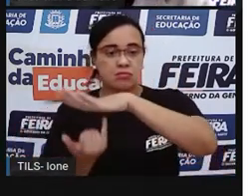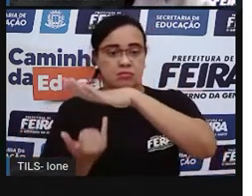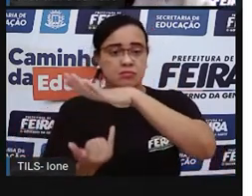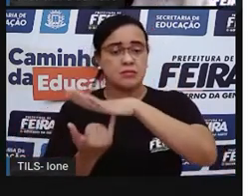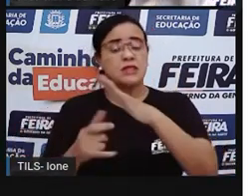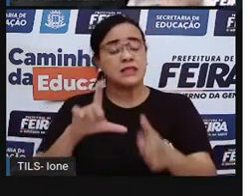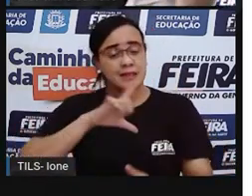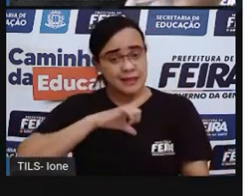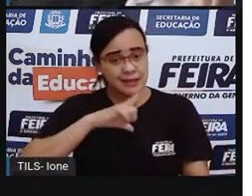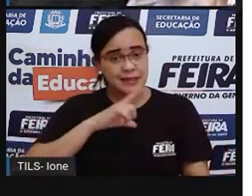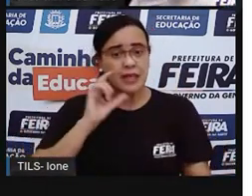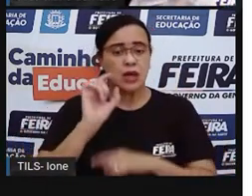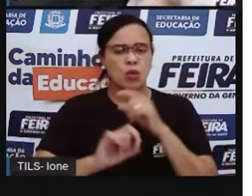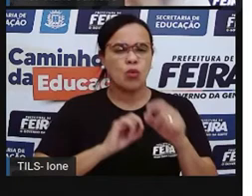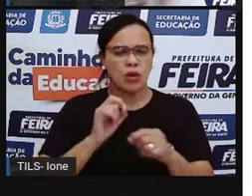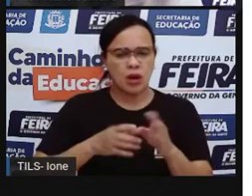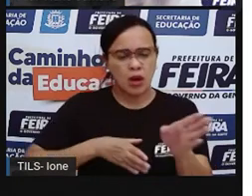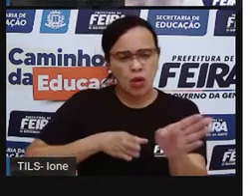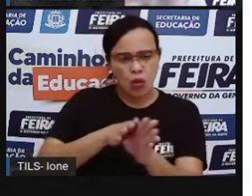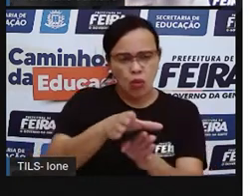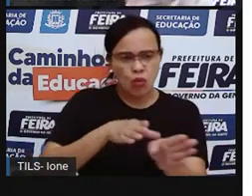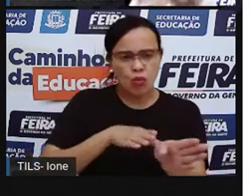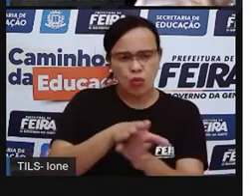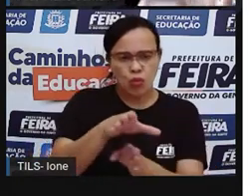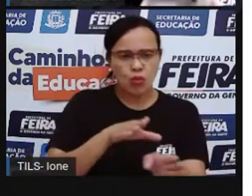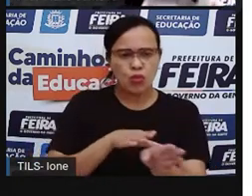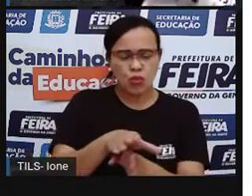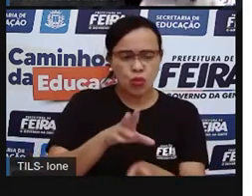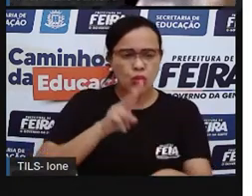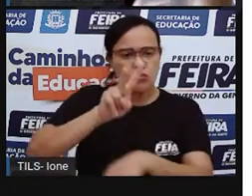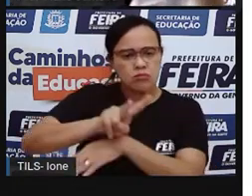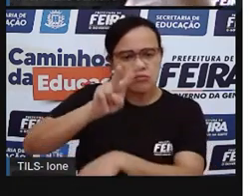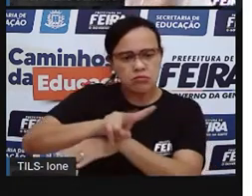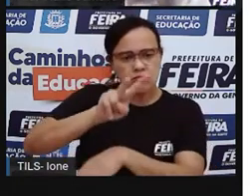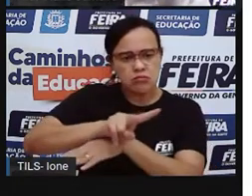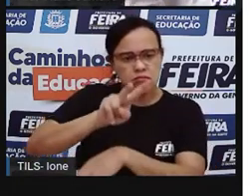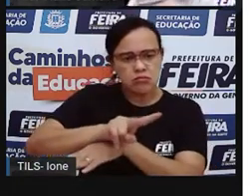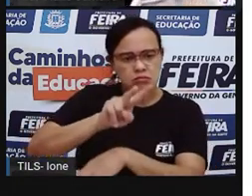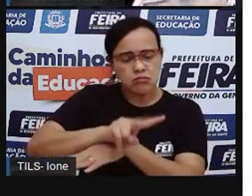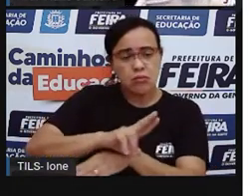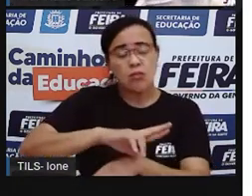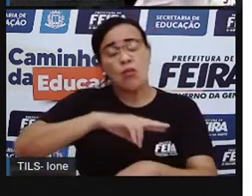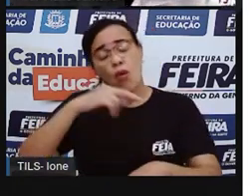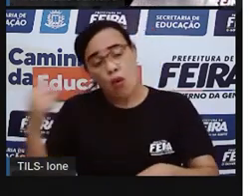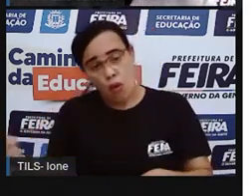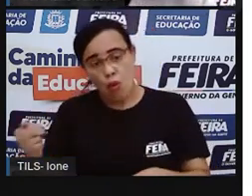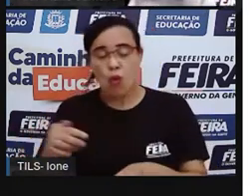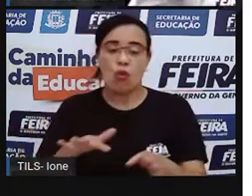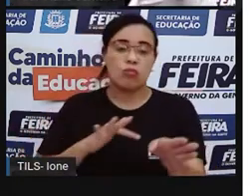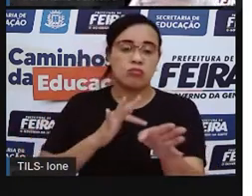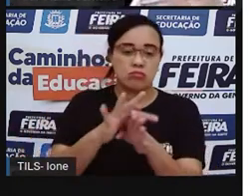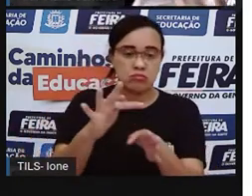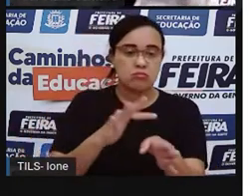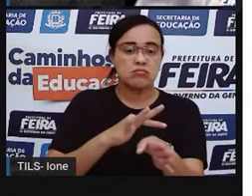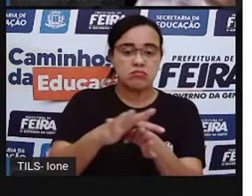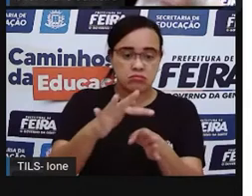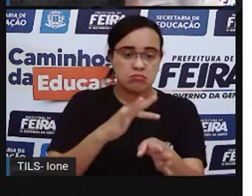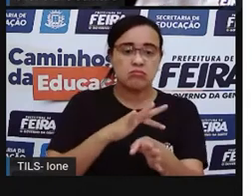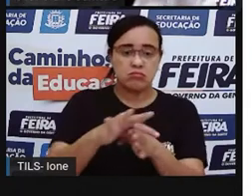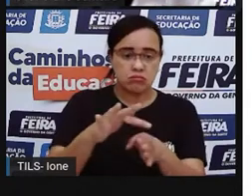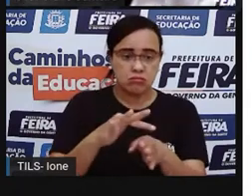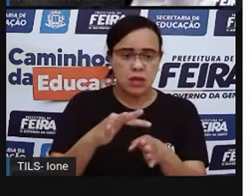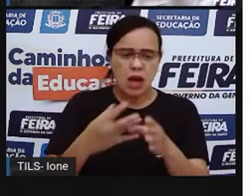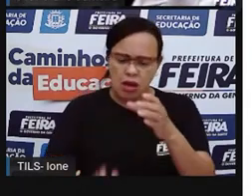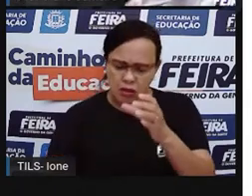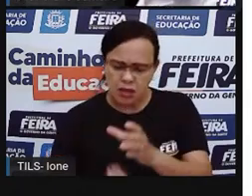órgão, né? Que é o Conselho Tutelar. E esse órgão, ele foi criado pra ajudar, né? As famílias a